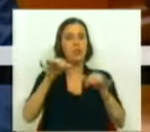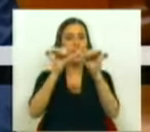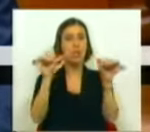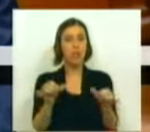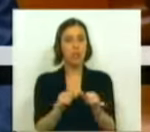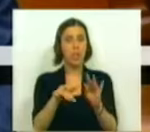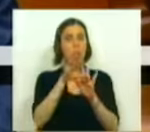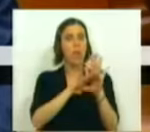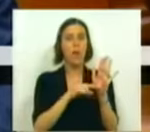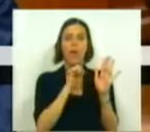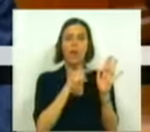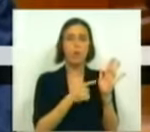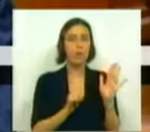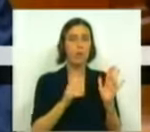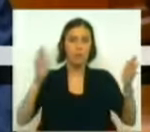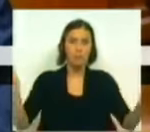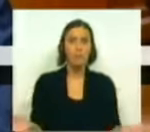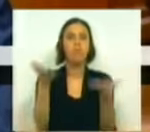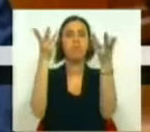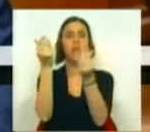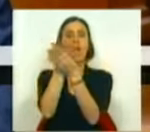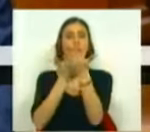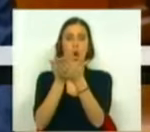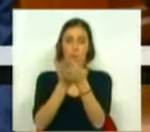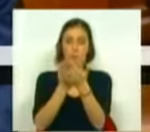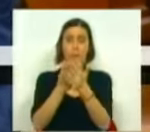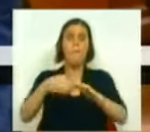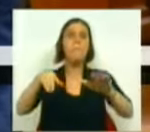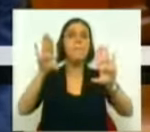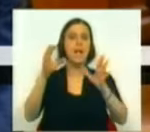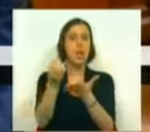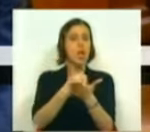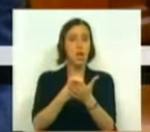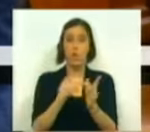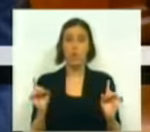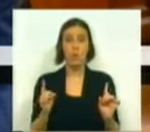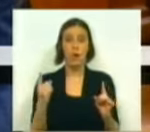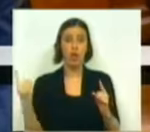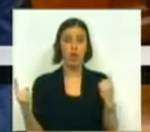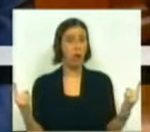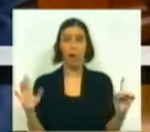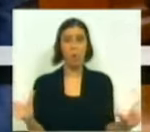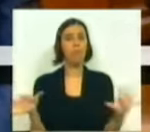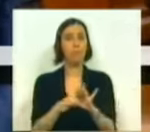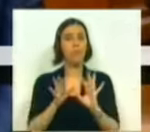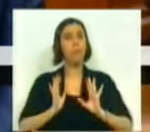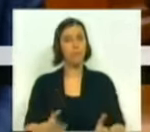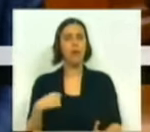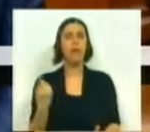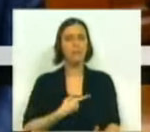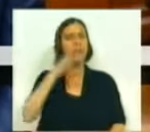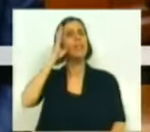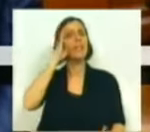não é condição suficiente para alavancar o crescimento económico, mas nenhuma o é isoladamente. Sabemos,